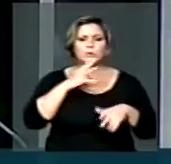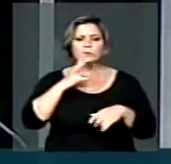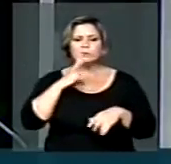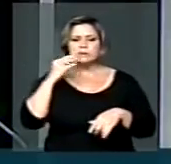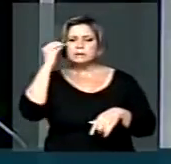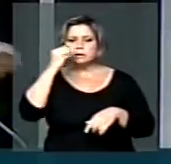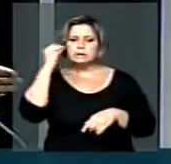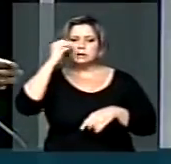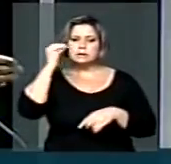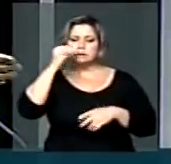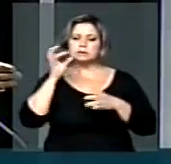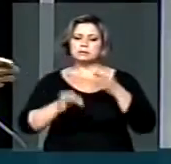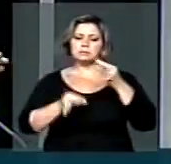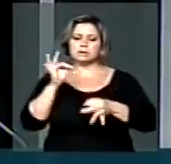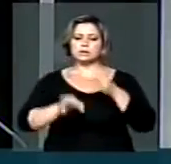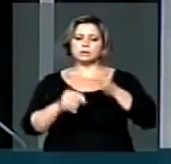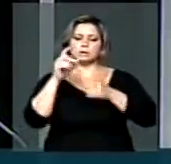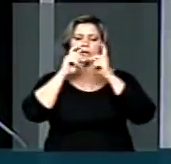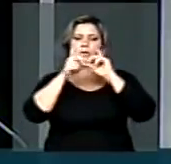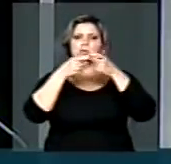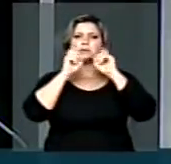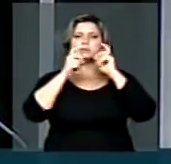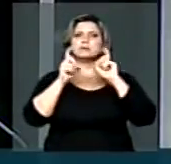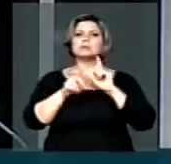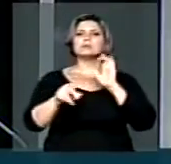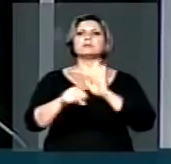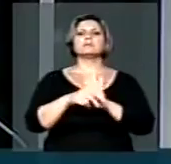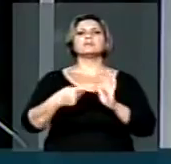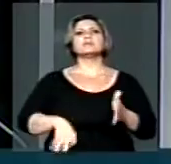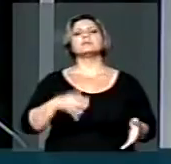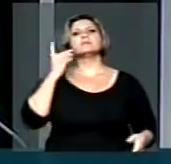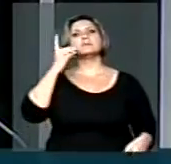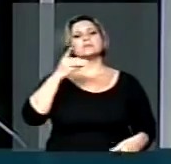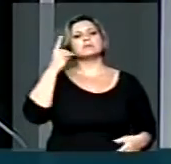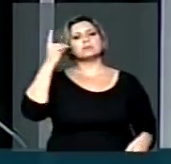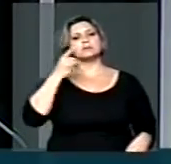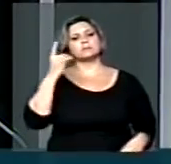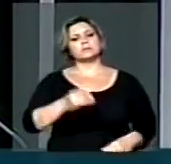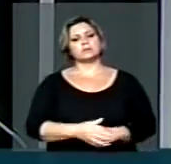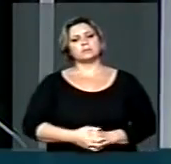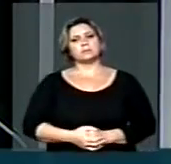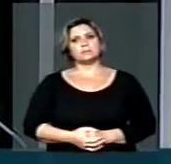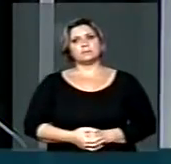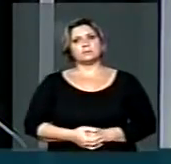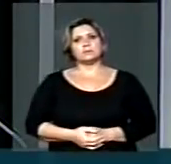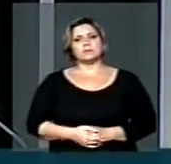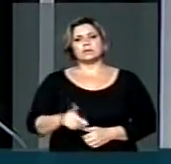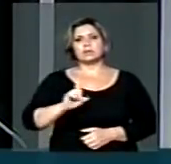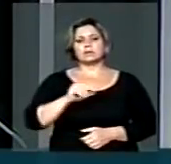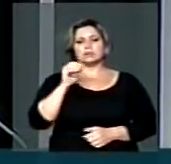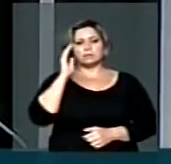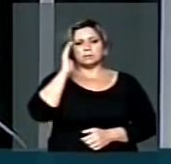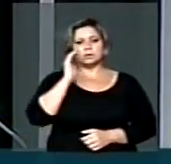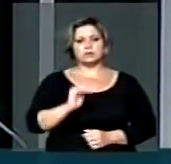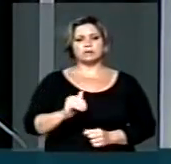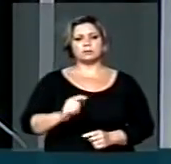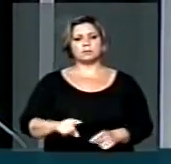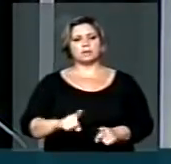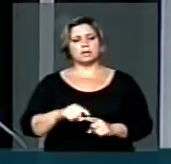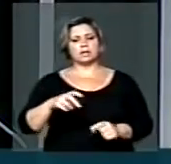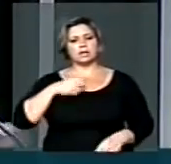administrativa do Brasil para que o Parlamento não se submeta ao